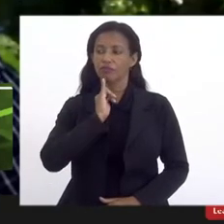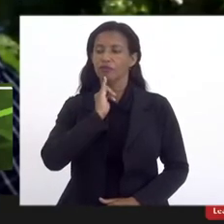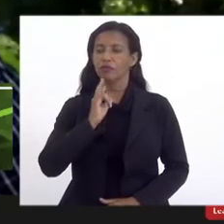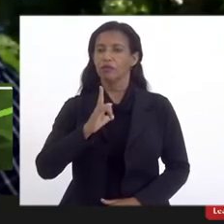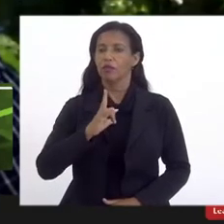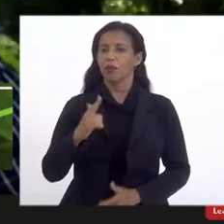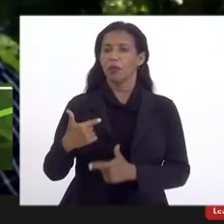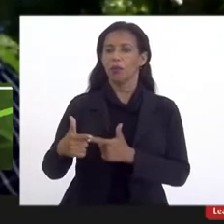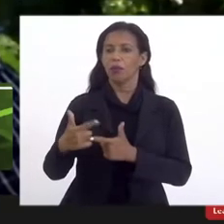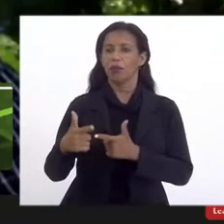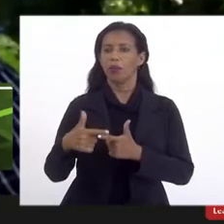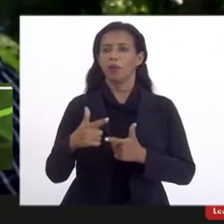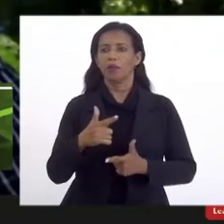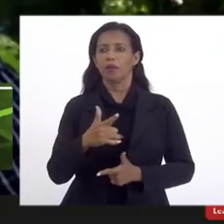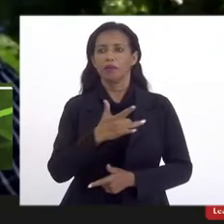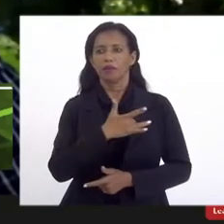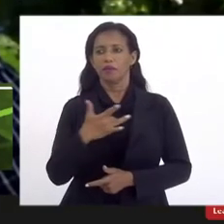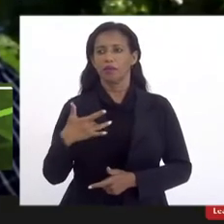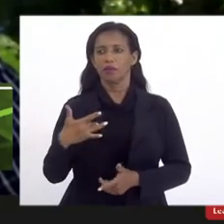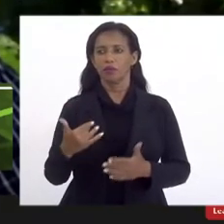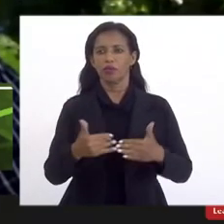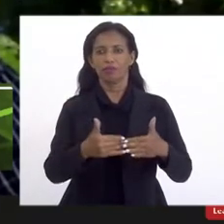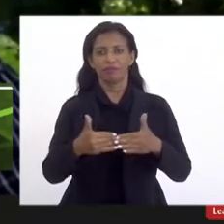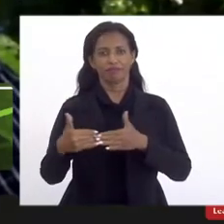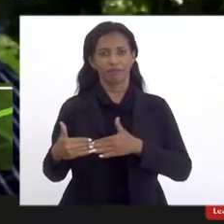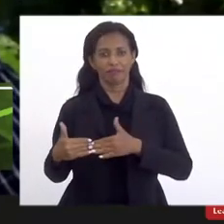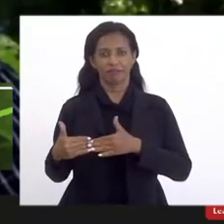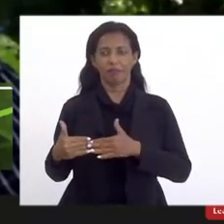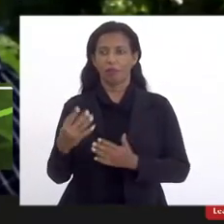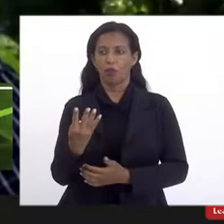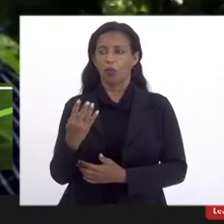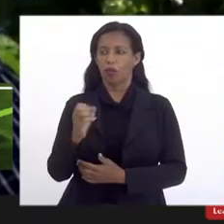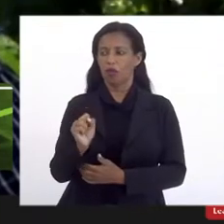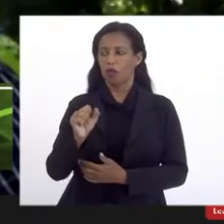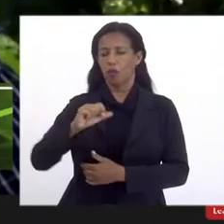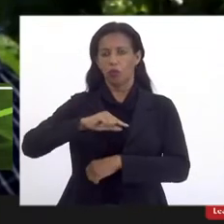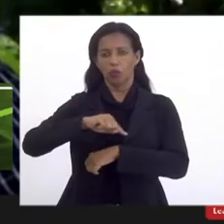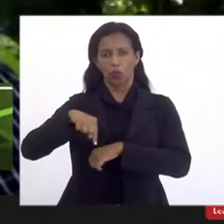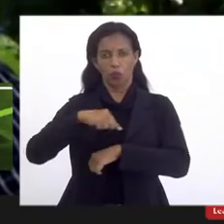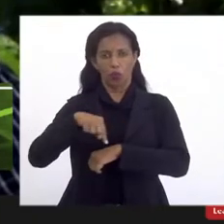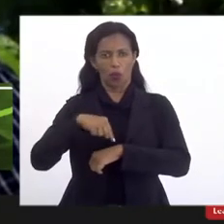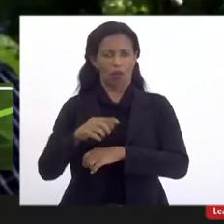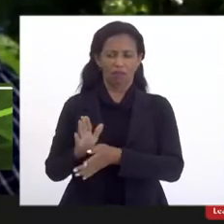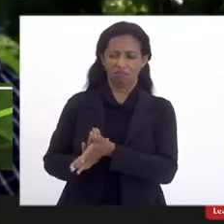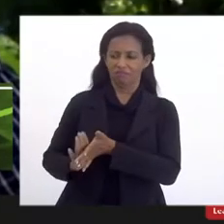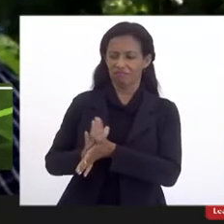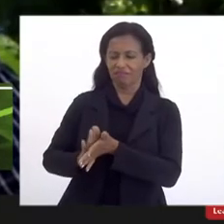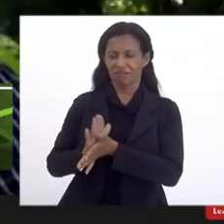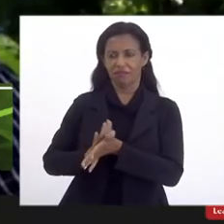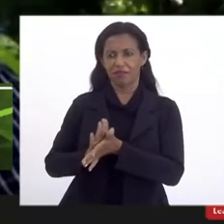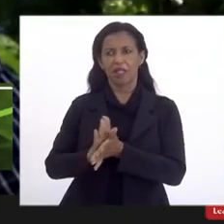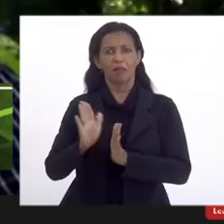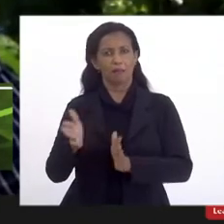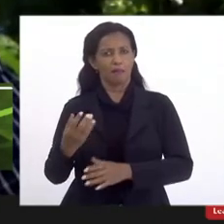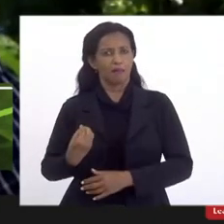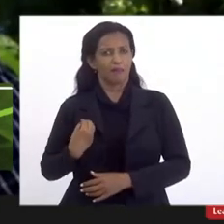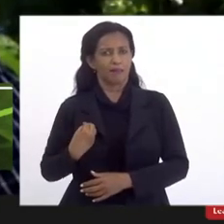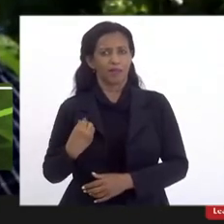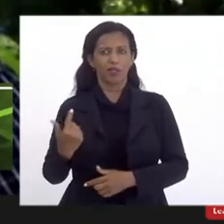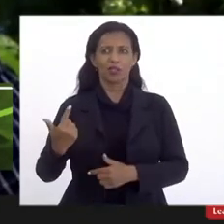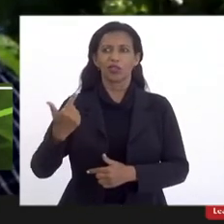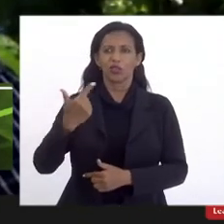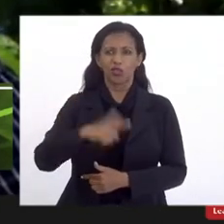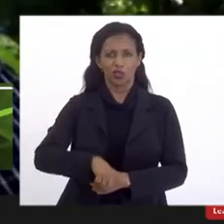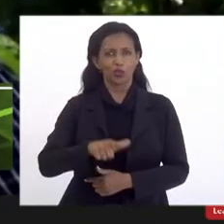de saúde e teve que se afastar das atividades durante 48 horas. Não é nada demais, mas ele estará presente de novo